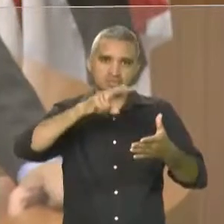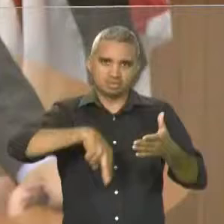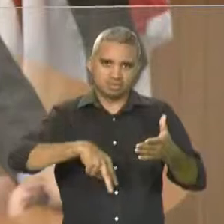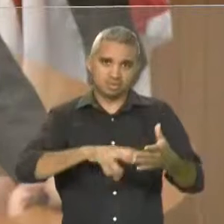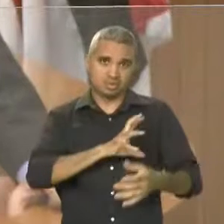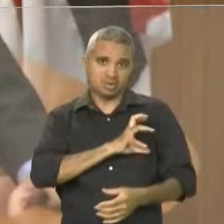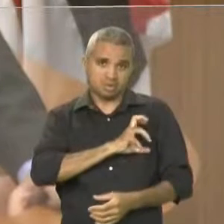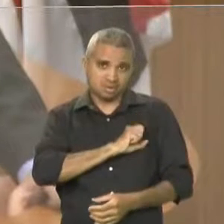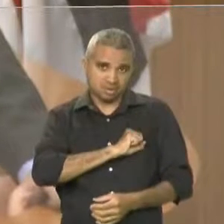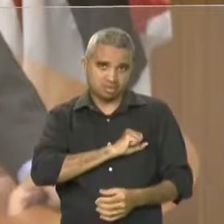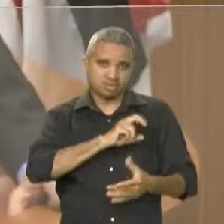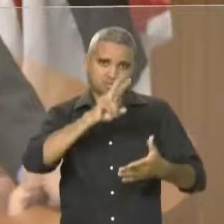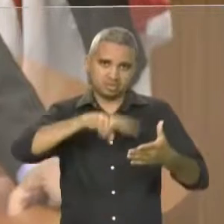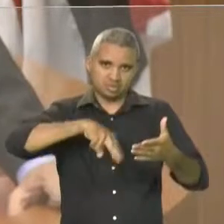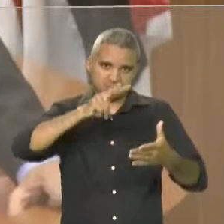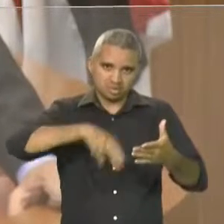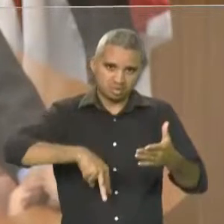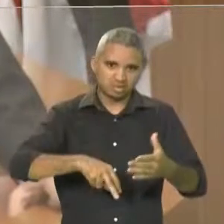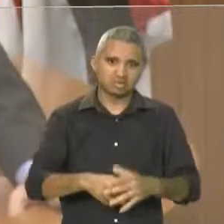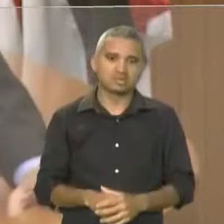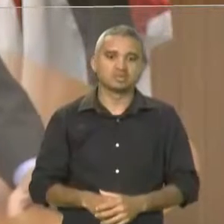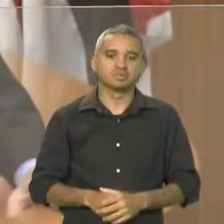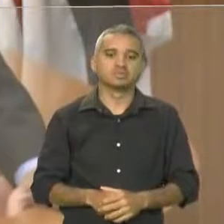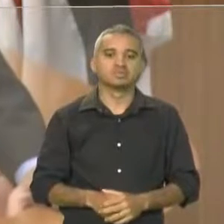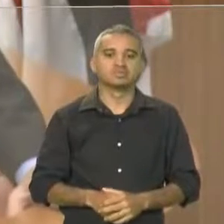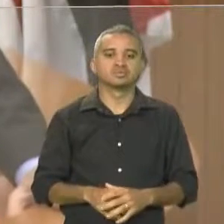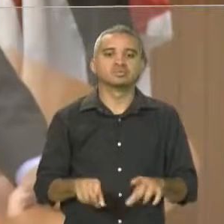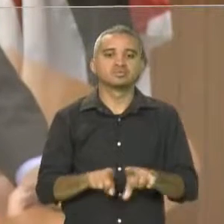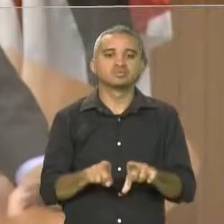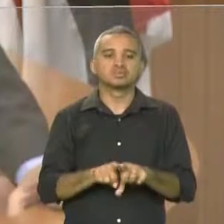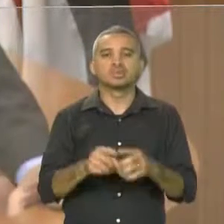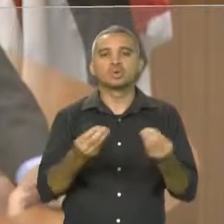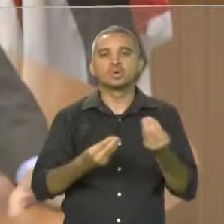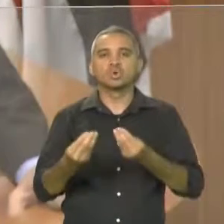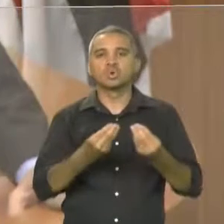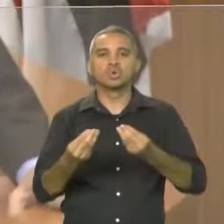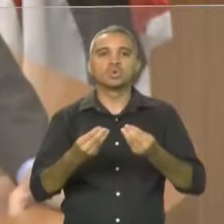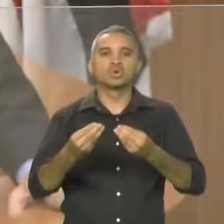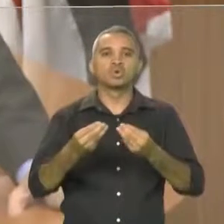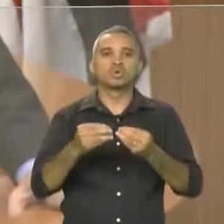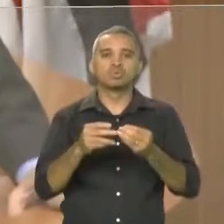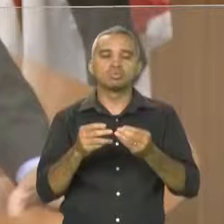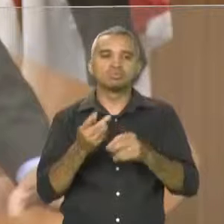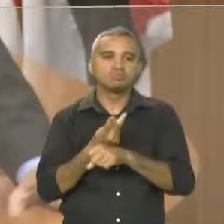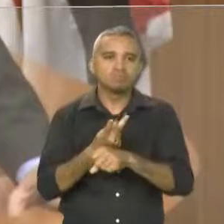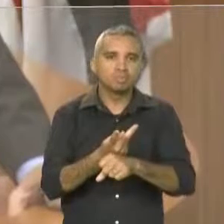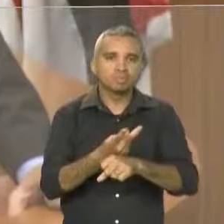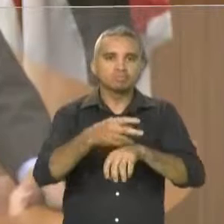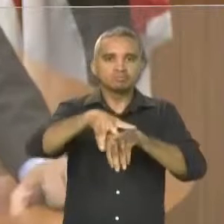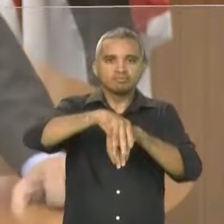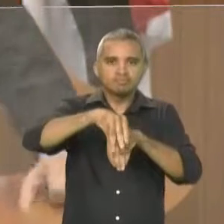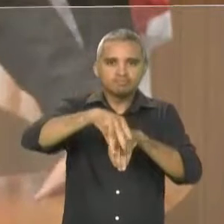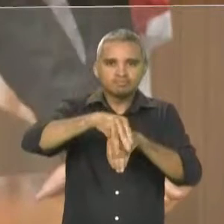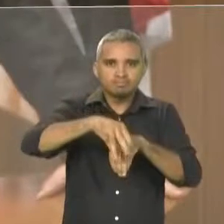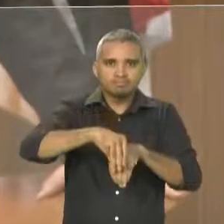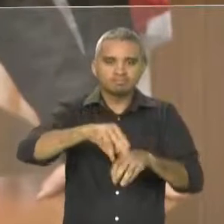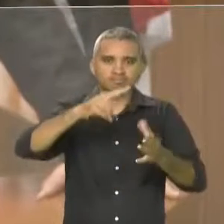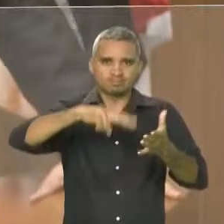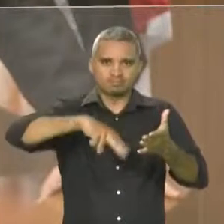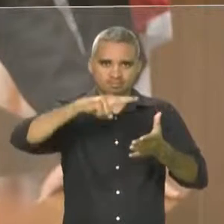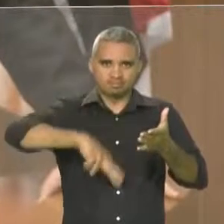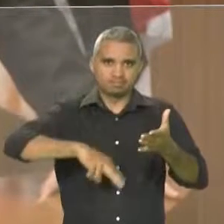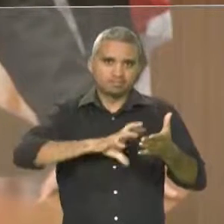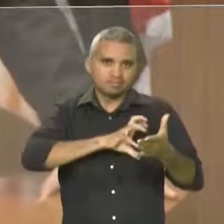pelo processo de busca de conhecimento, o amor pelo livro. E o Salimpe,